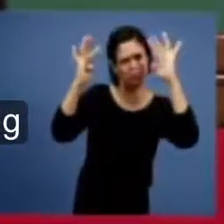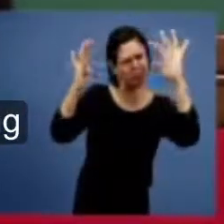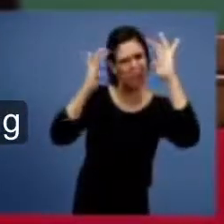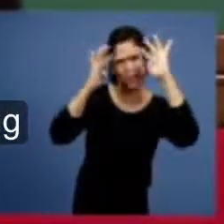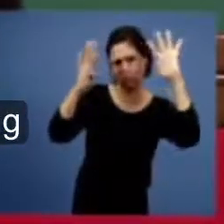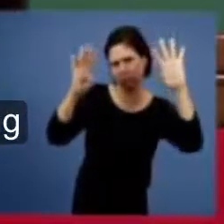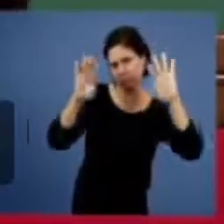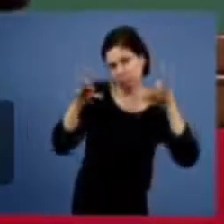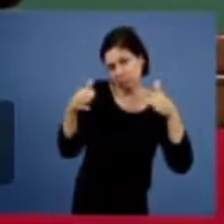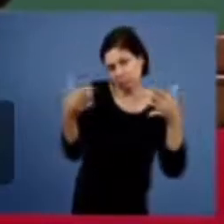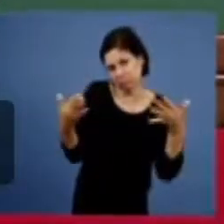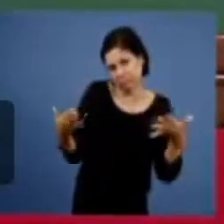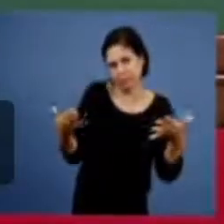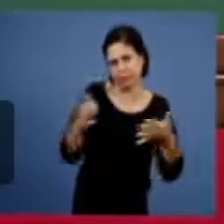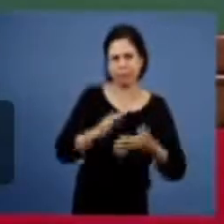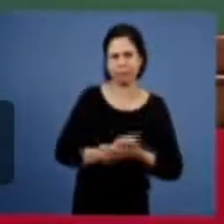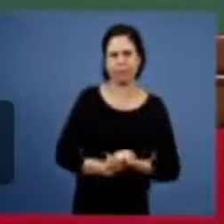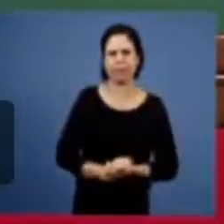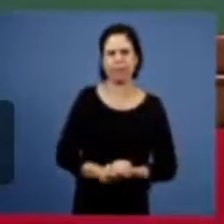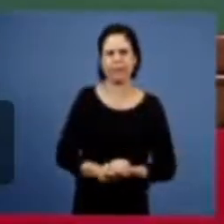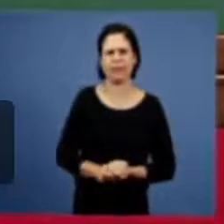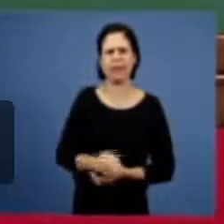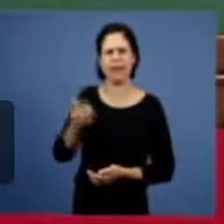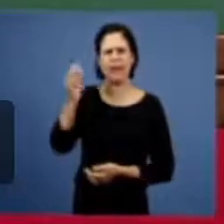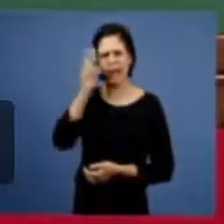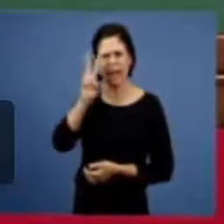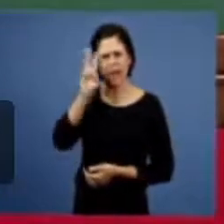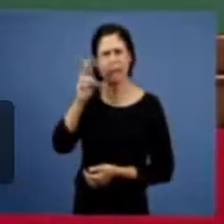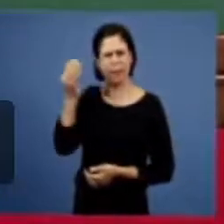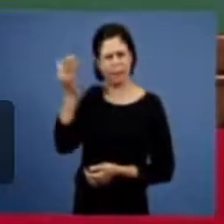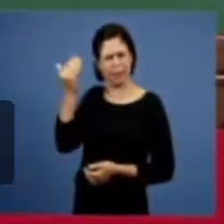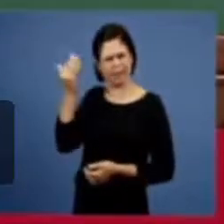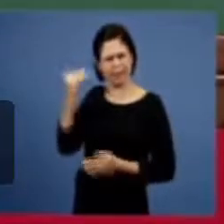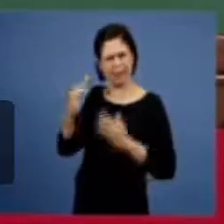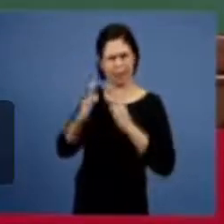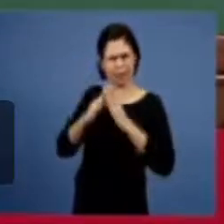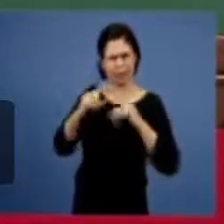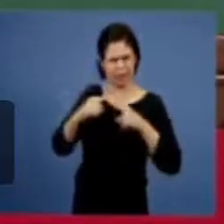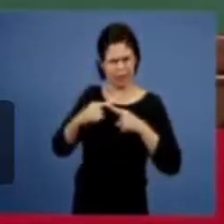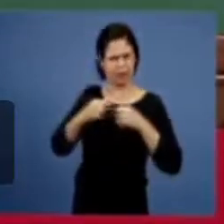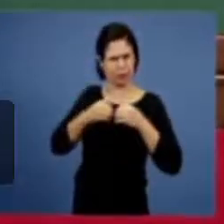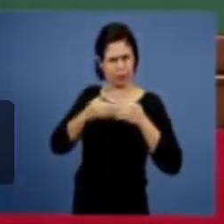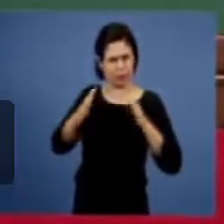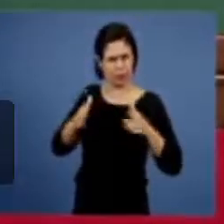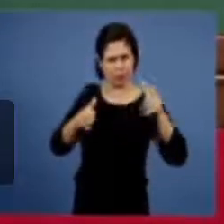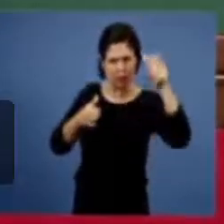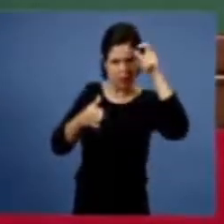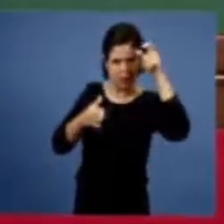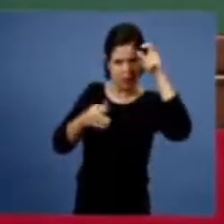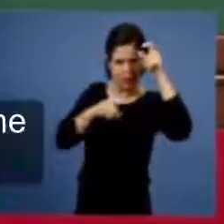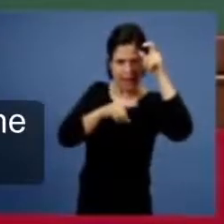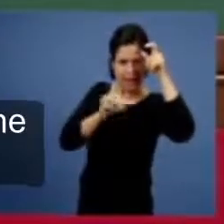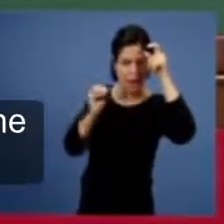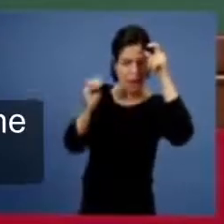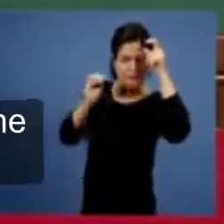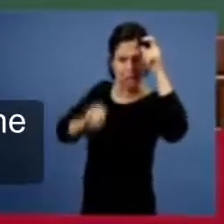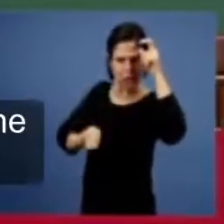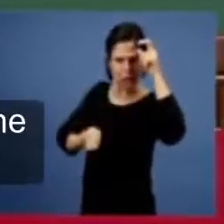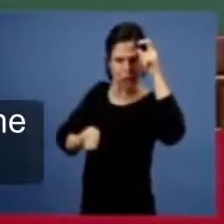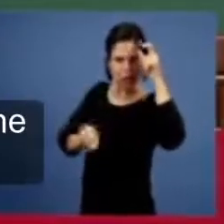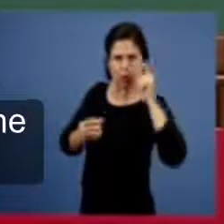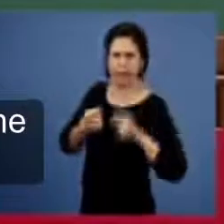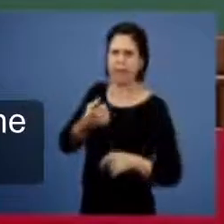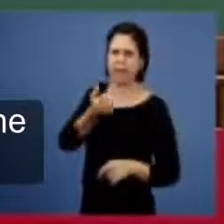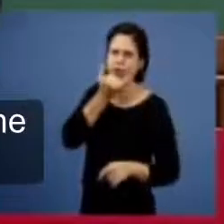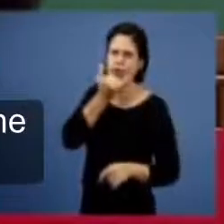entrou no começo da igreja, orientada pelo inimigo, foi ele que plantou, então aí